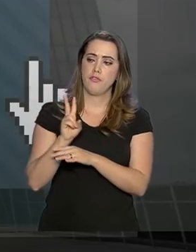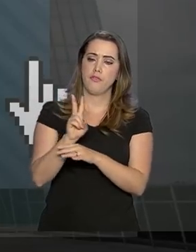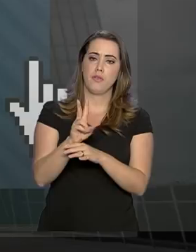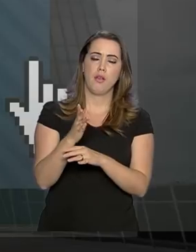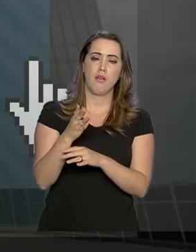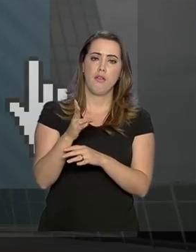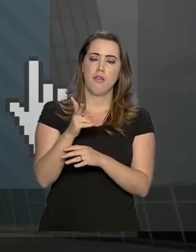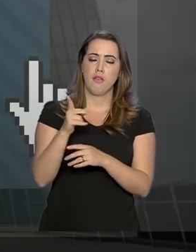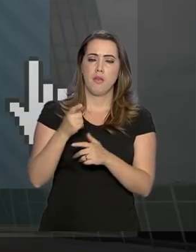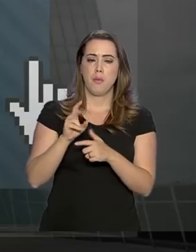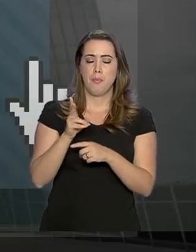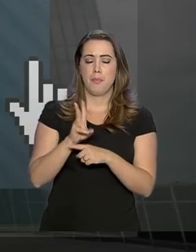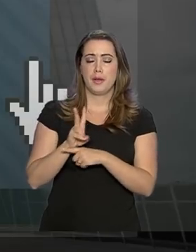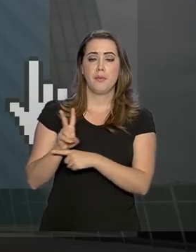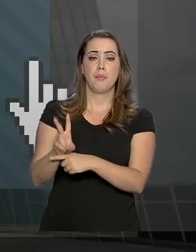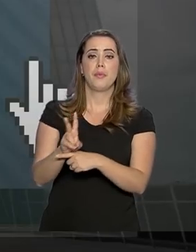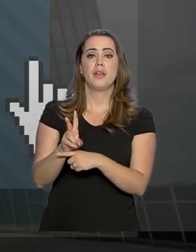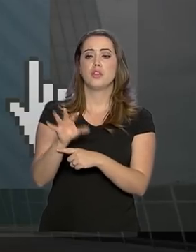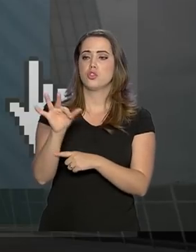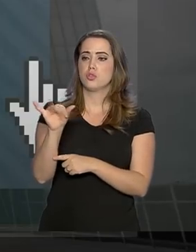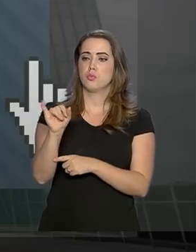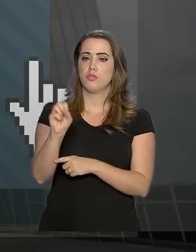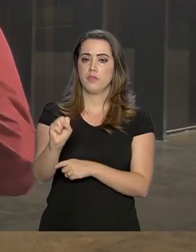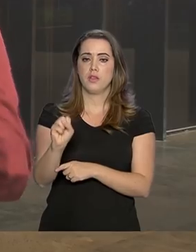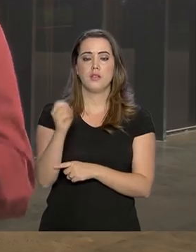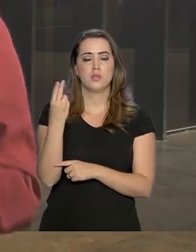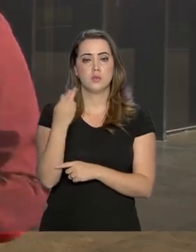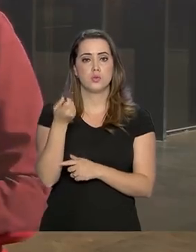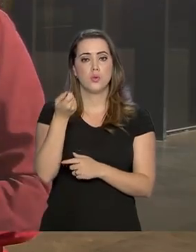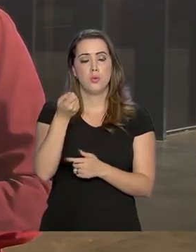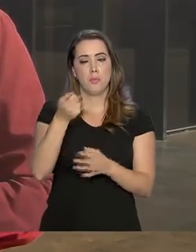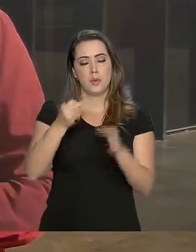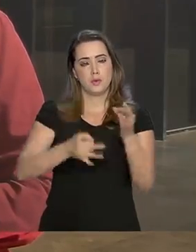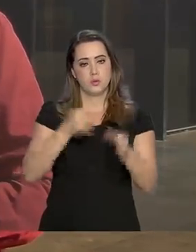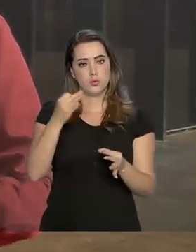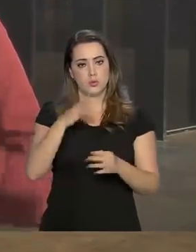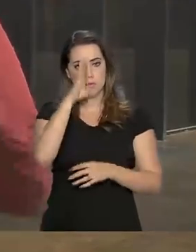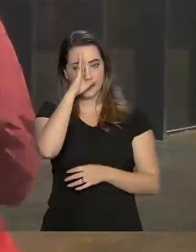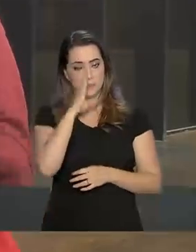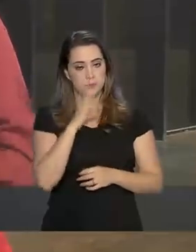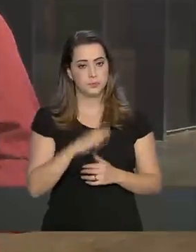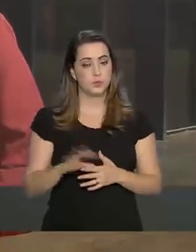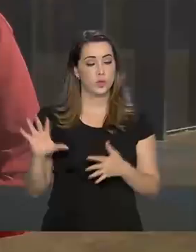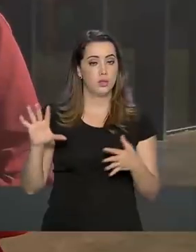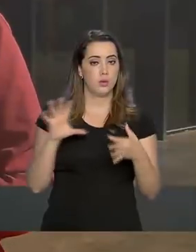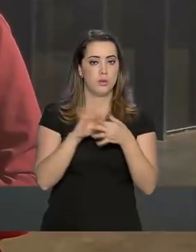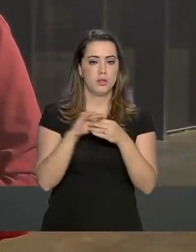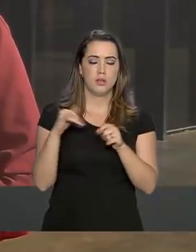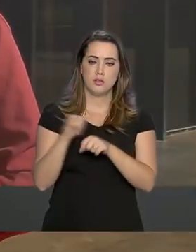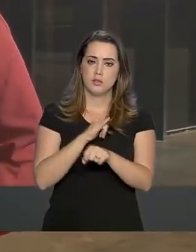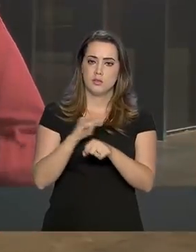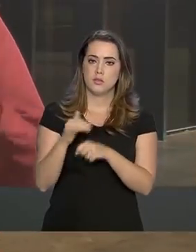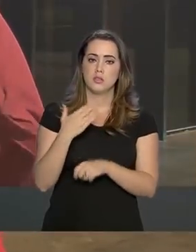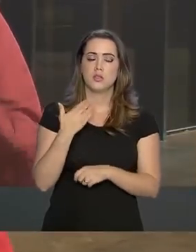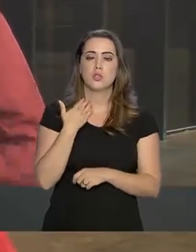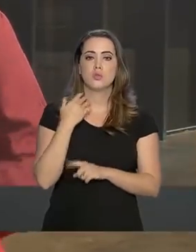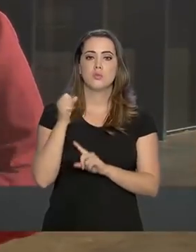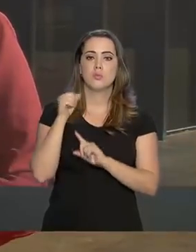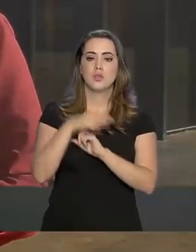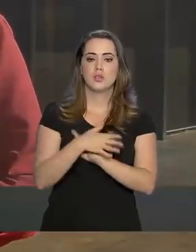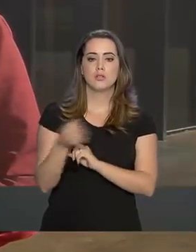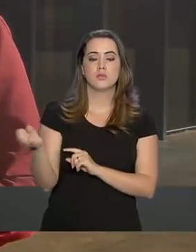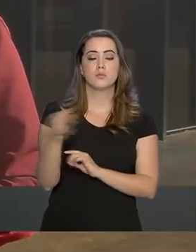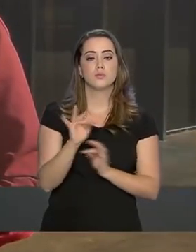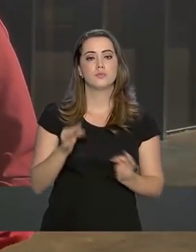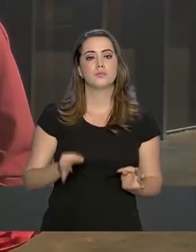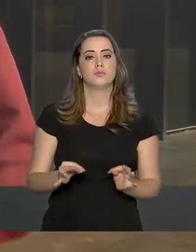estudantil e para ter acesso à justiça gratuita. A iniciativa está aliada à estratégia do Banco Central de utilizar as